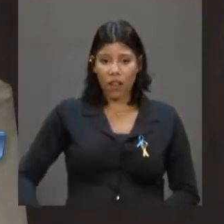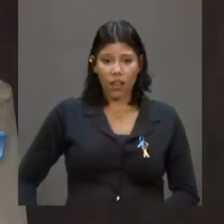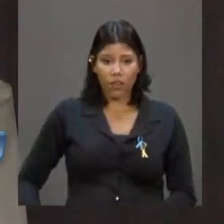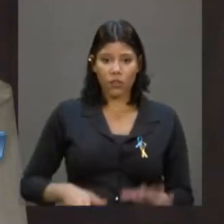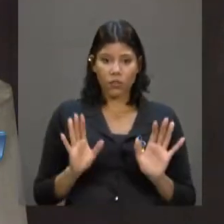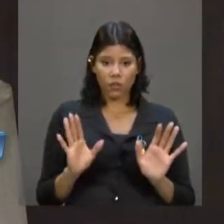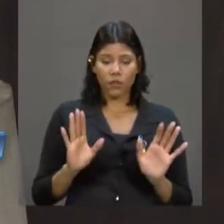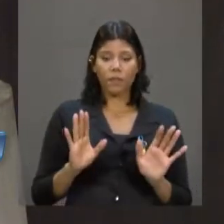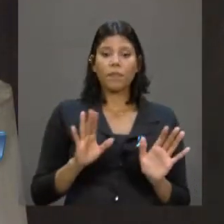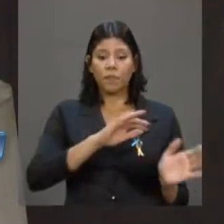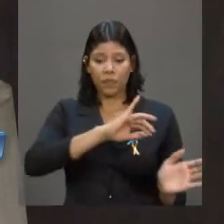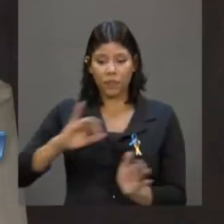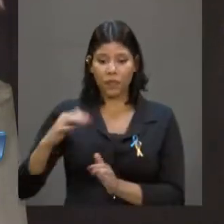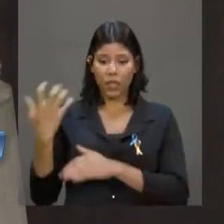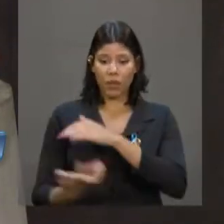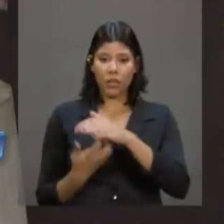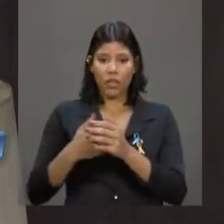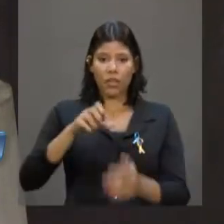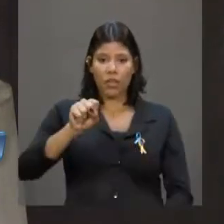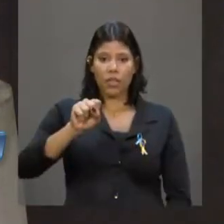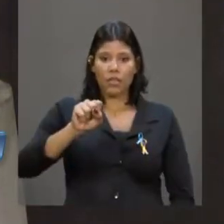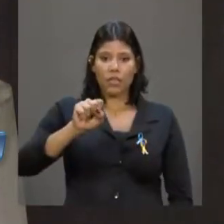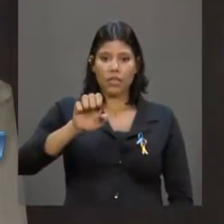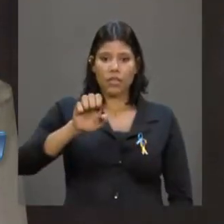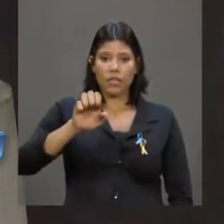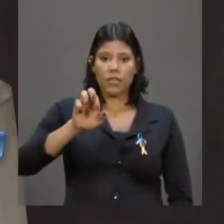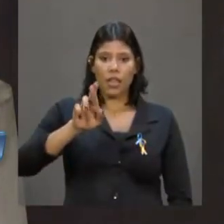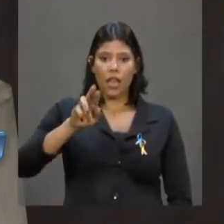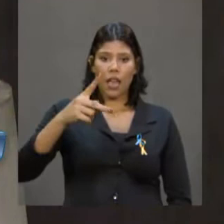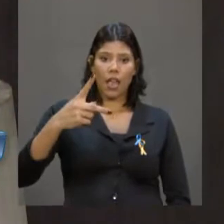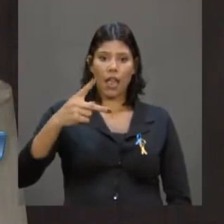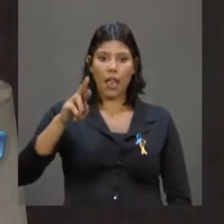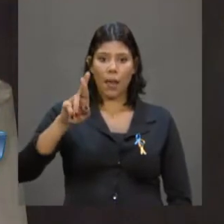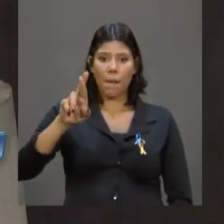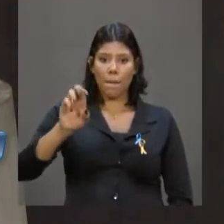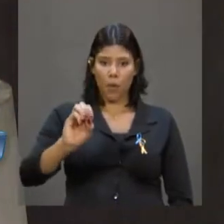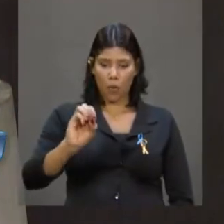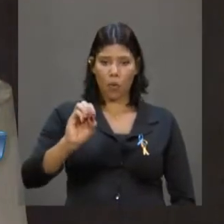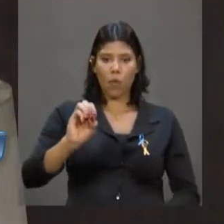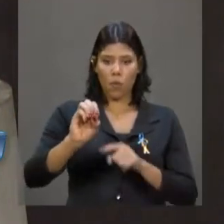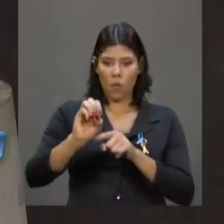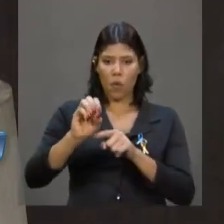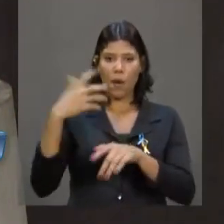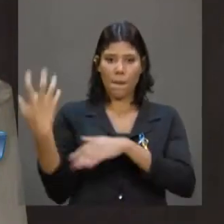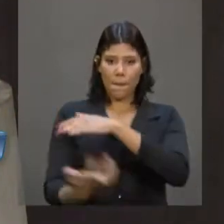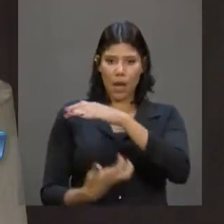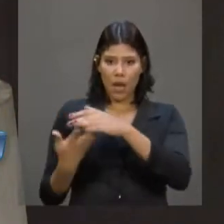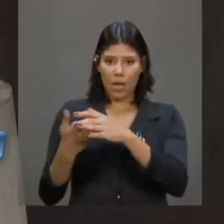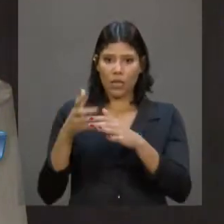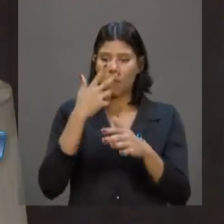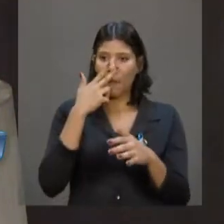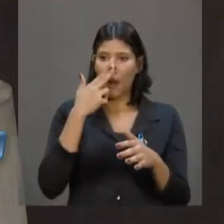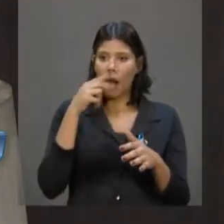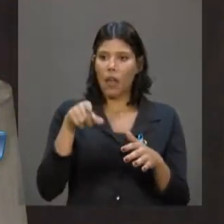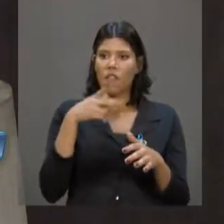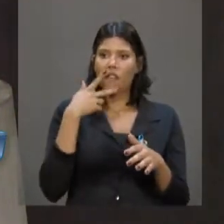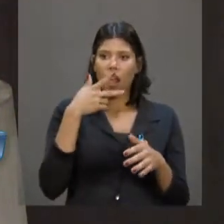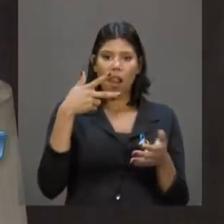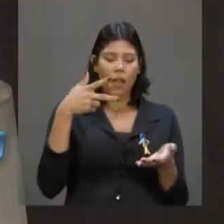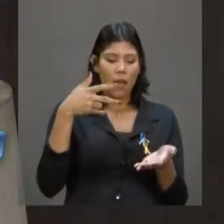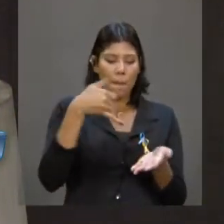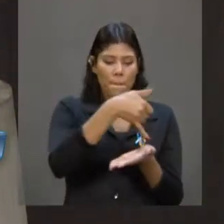Já se disse que o petróleo do século 21 não é nem mais o petróleo, vai ser a informação. Os dados são o petróleo do século 21.